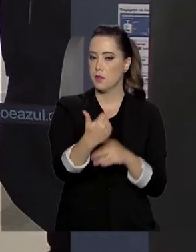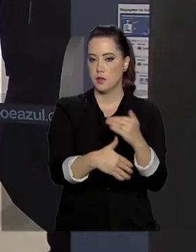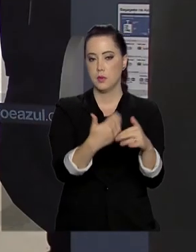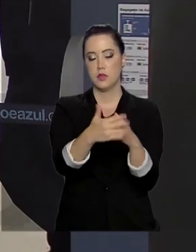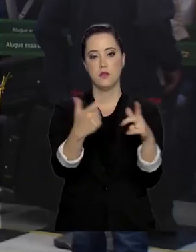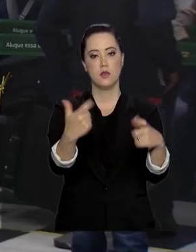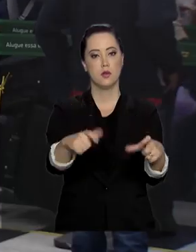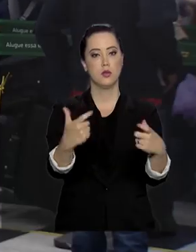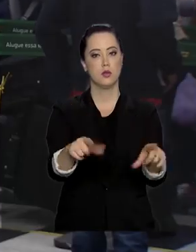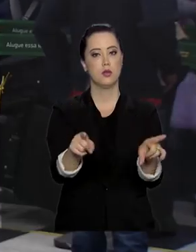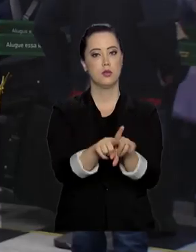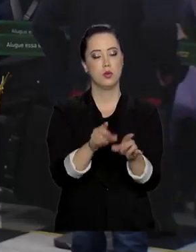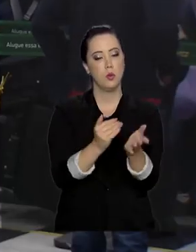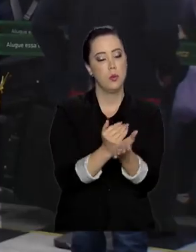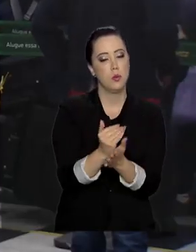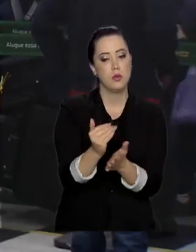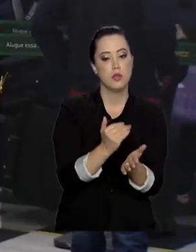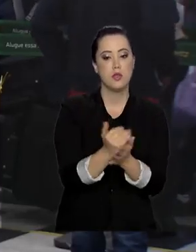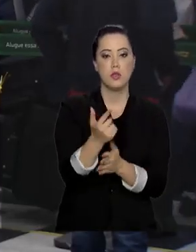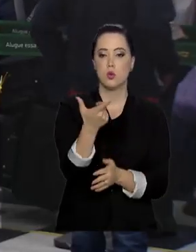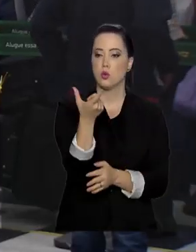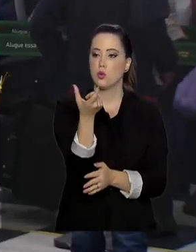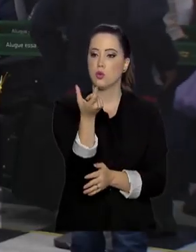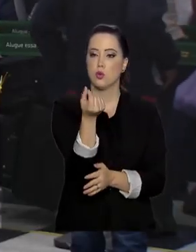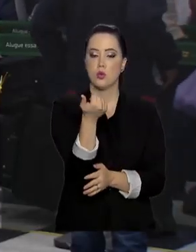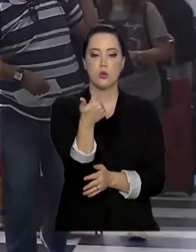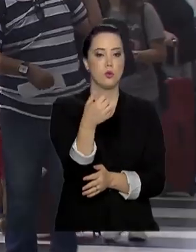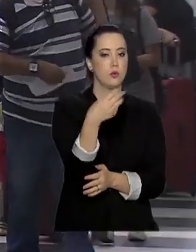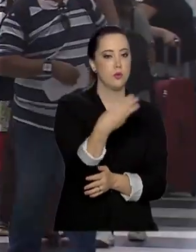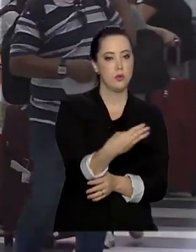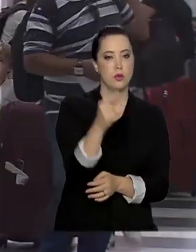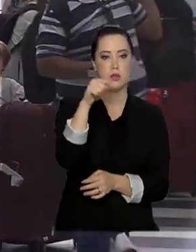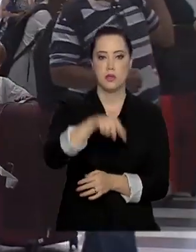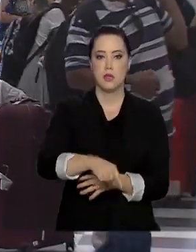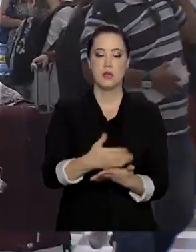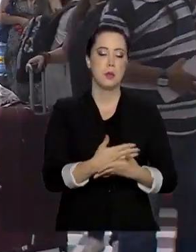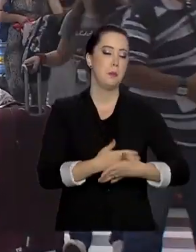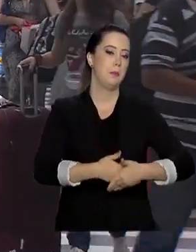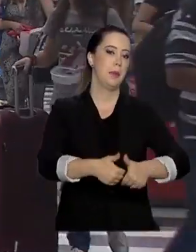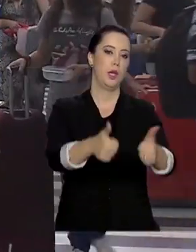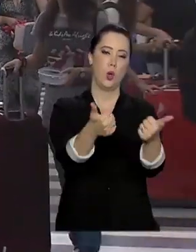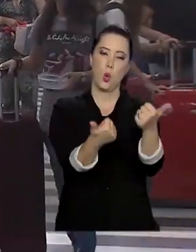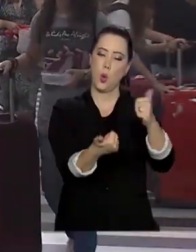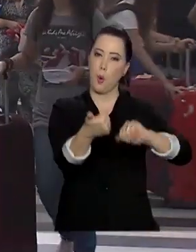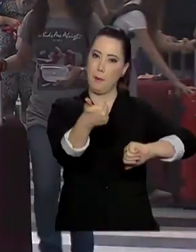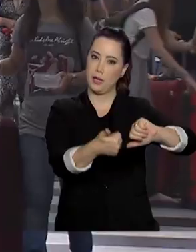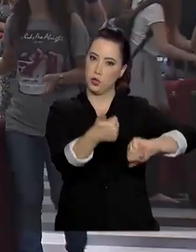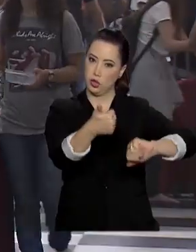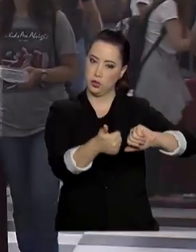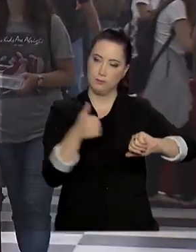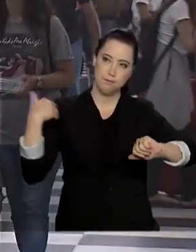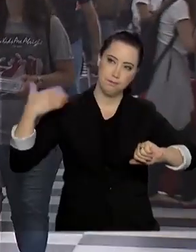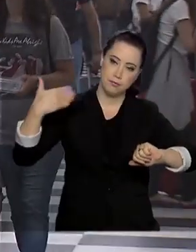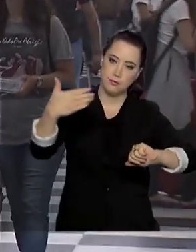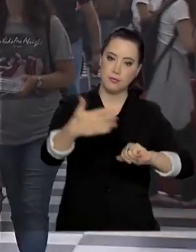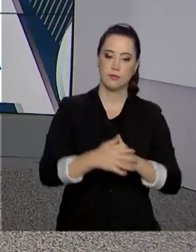aeroportuário teve início em 2013. E essa é a melhor avaliação da série histórica.